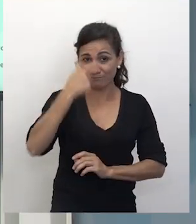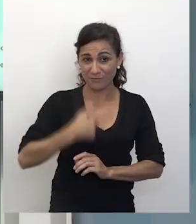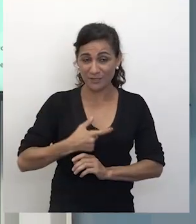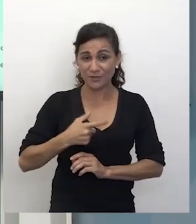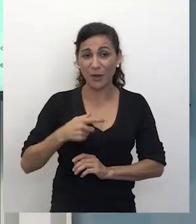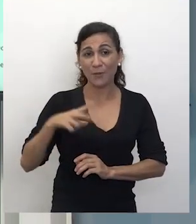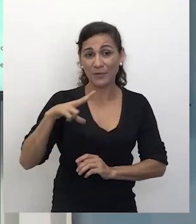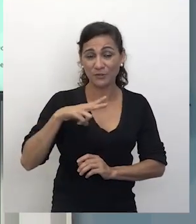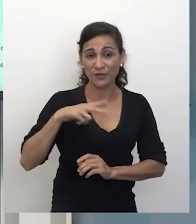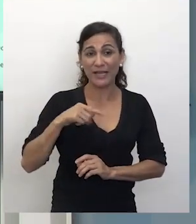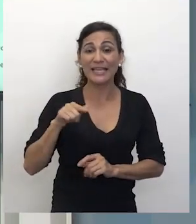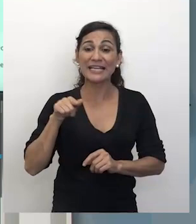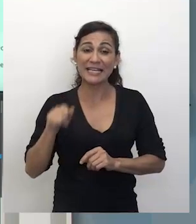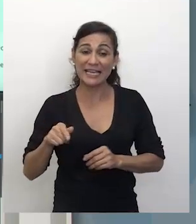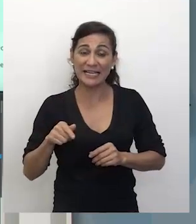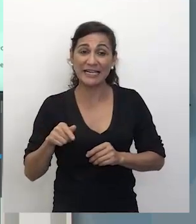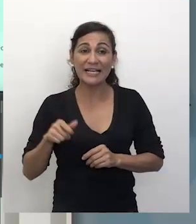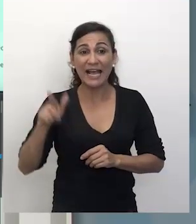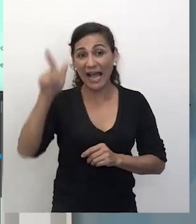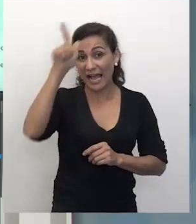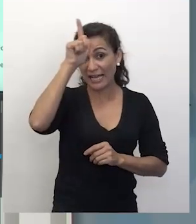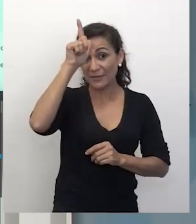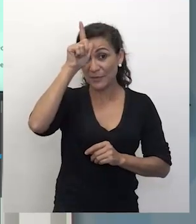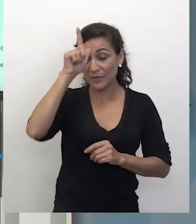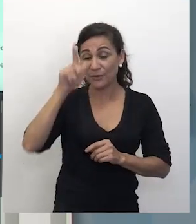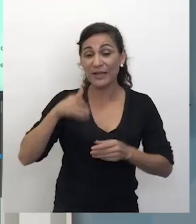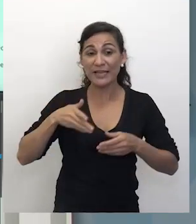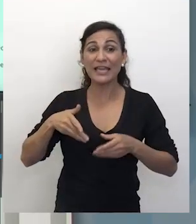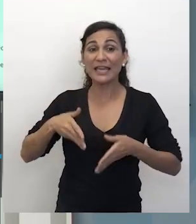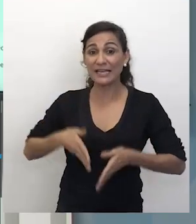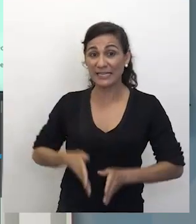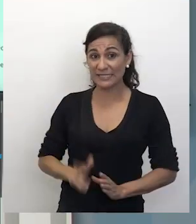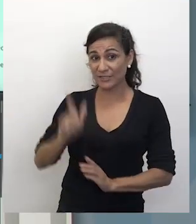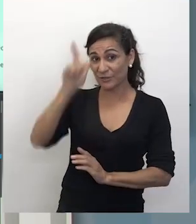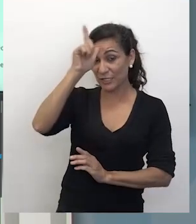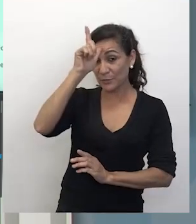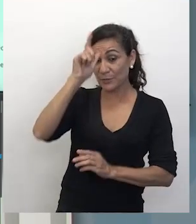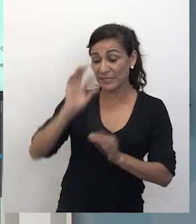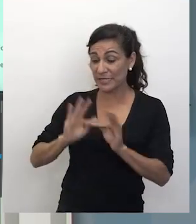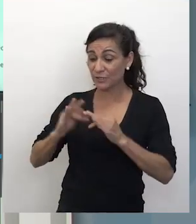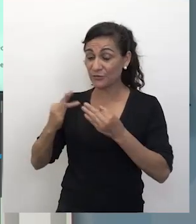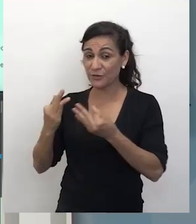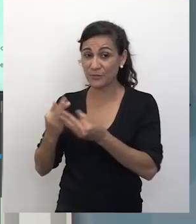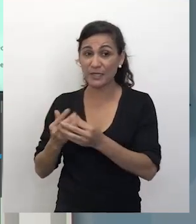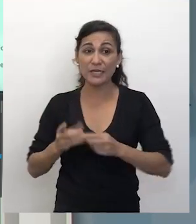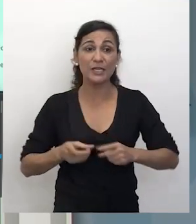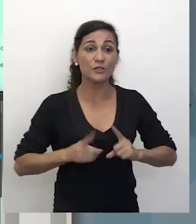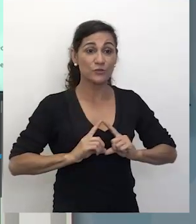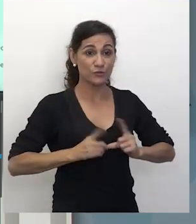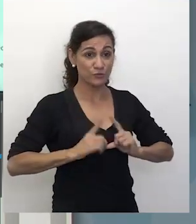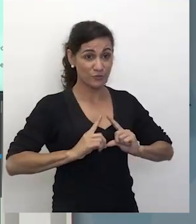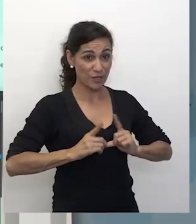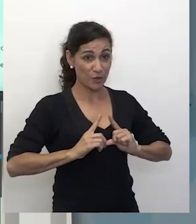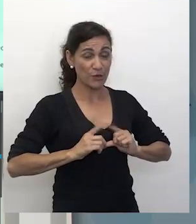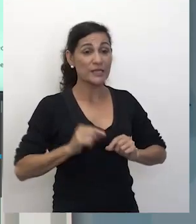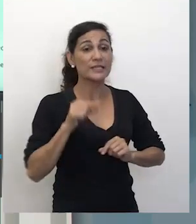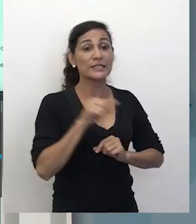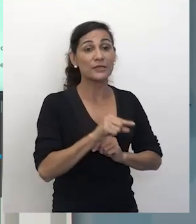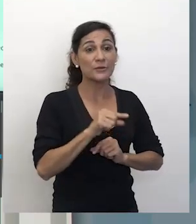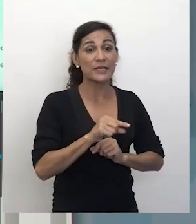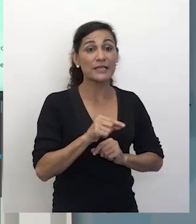ele é um alemão, certo? Mas ele é de família judia. E o que aconteceu? Ele viveu no contexto do